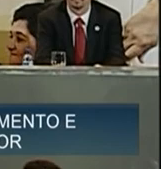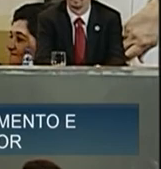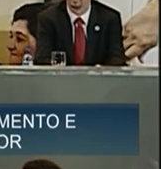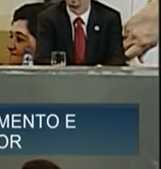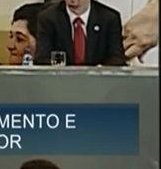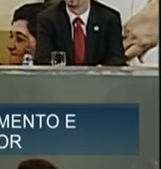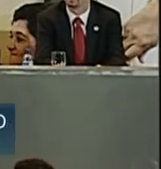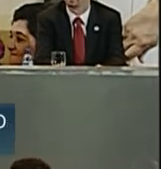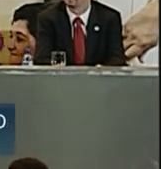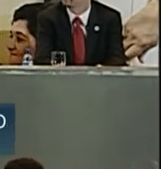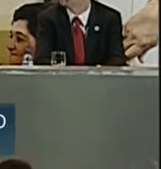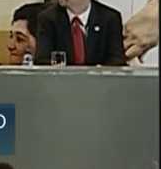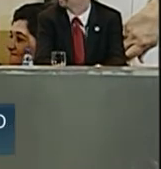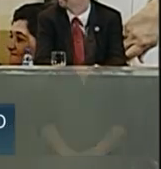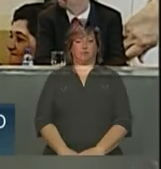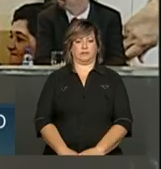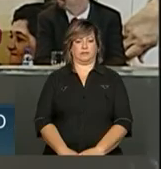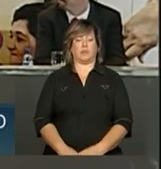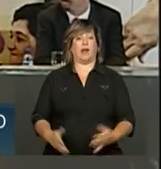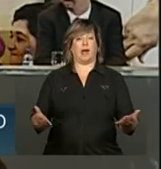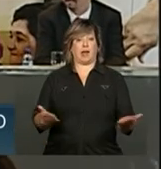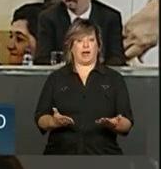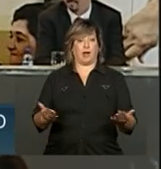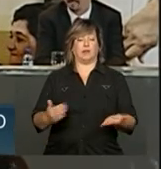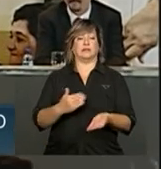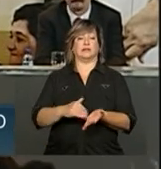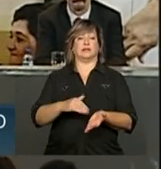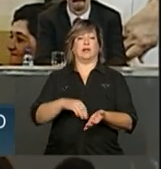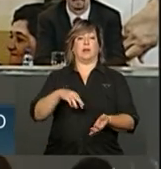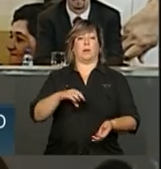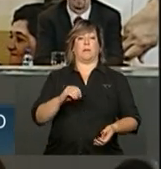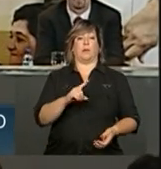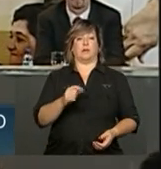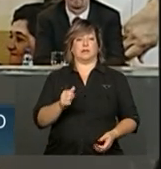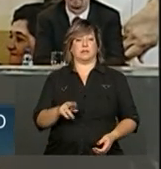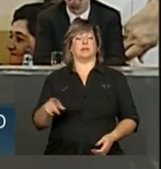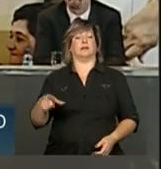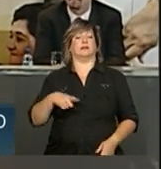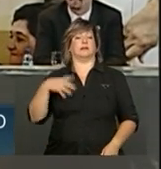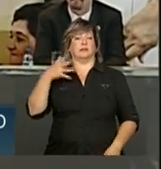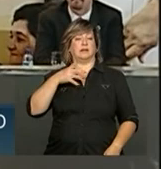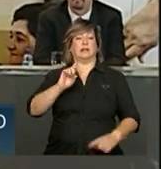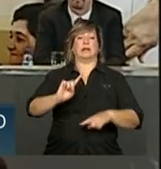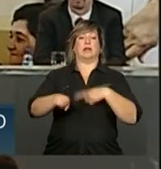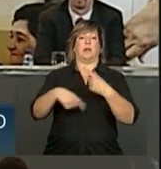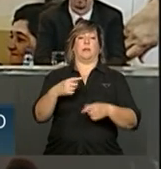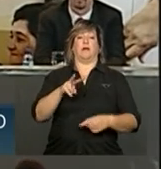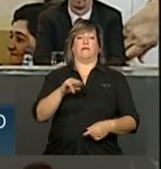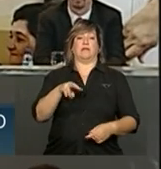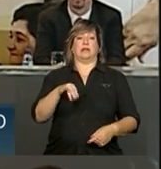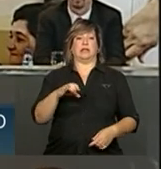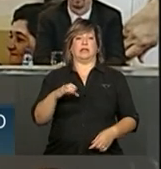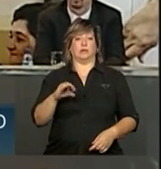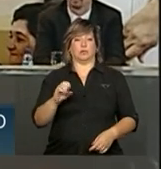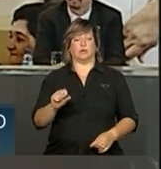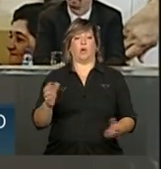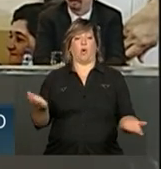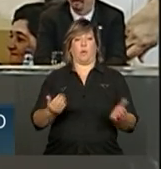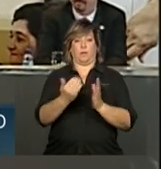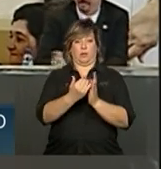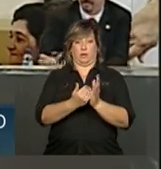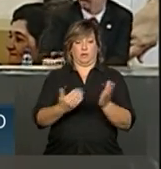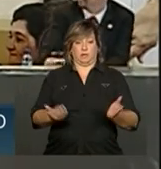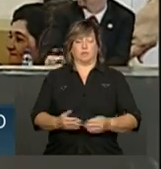passar a palavra aqui para o doutor Mozar, secretário Mozar, para dar algumas informações, depois o Vinícius para a programação do dia de hoje.